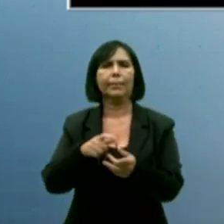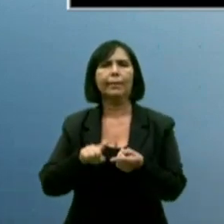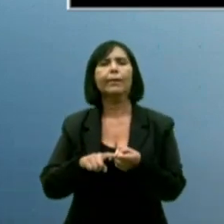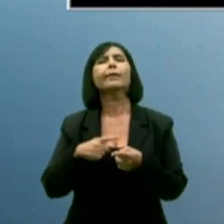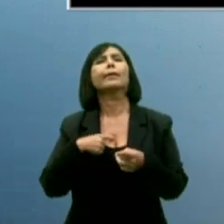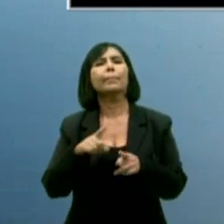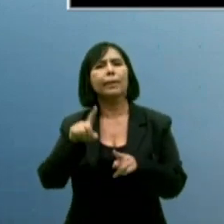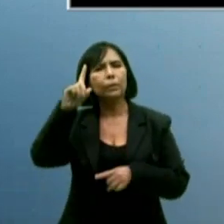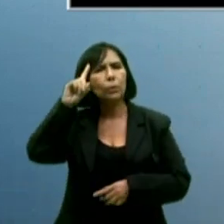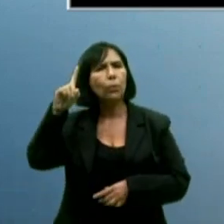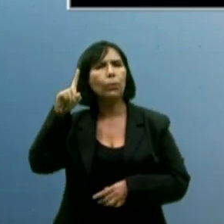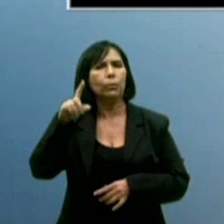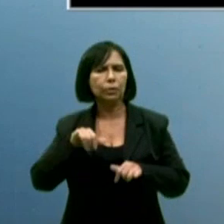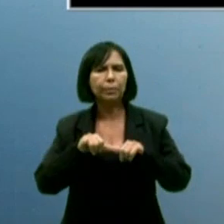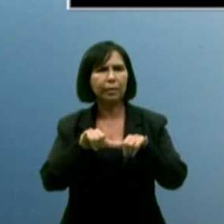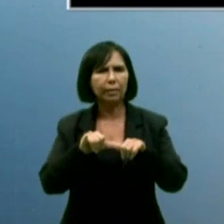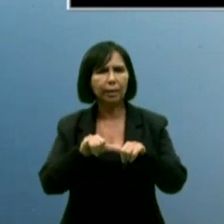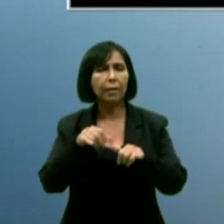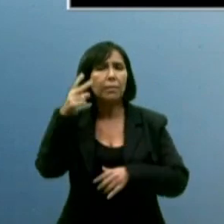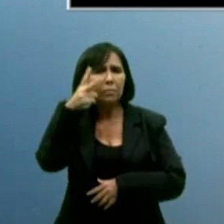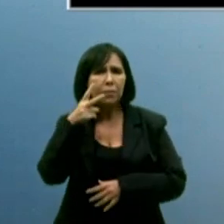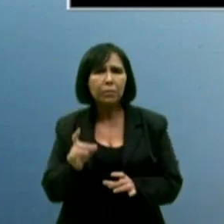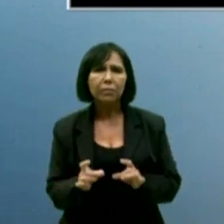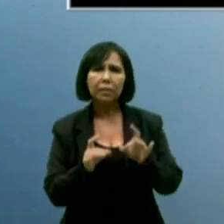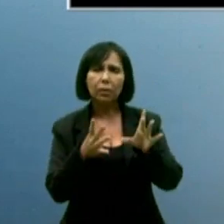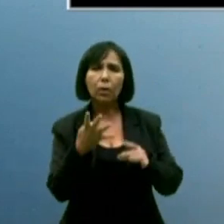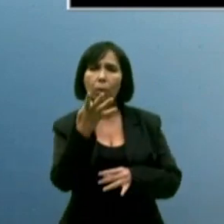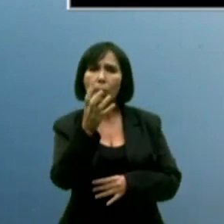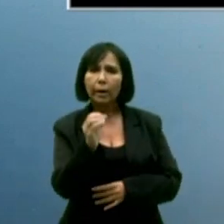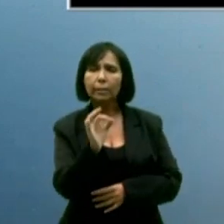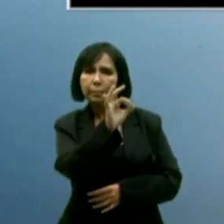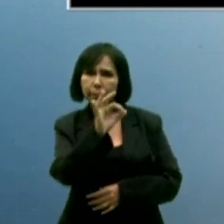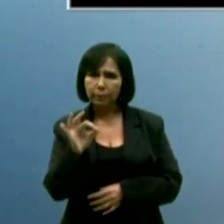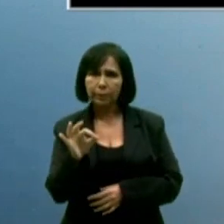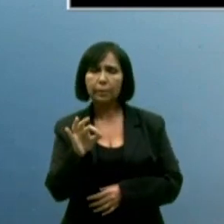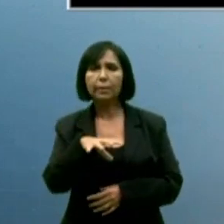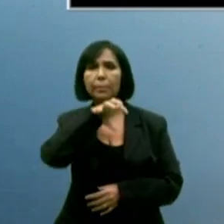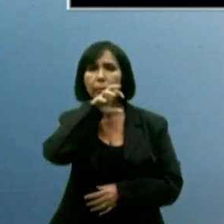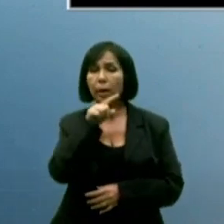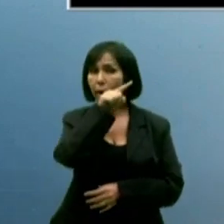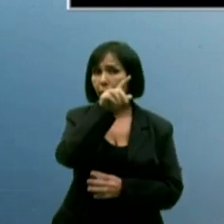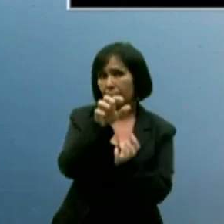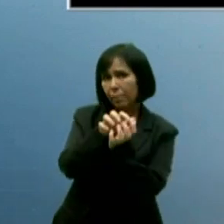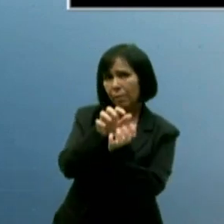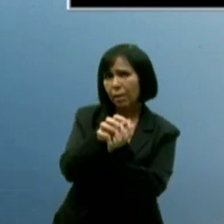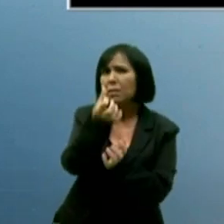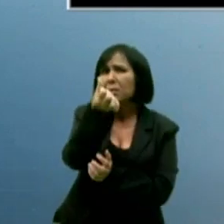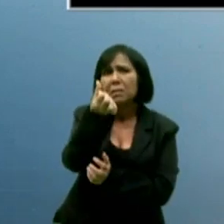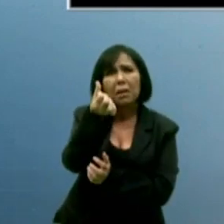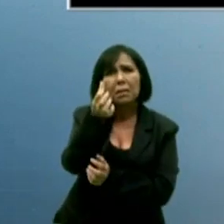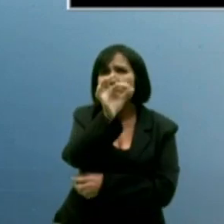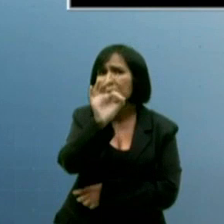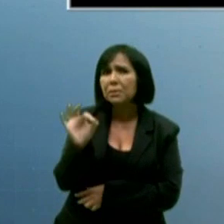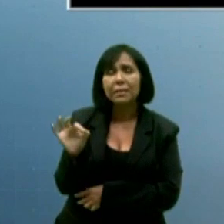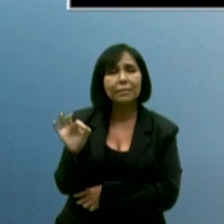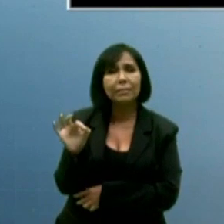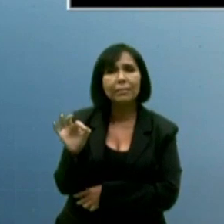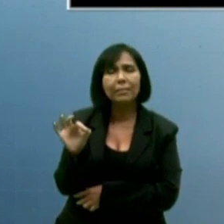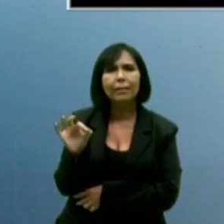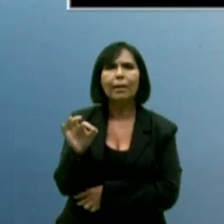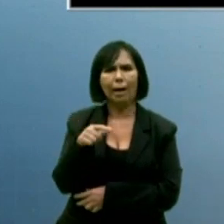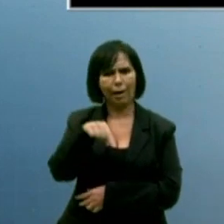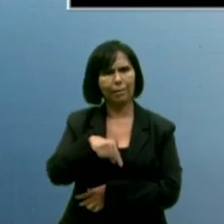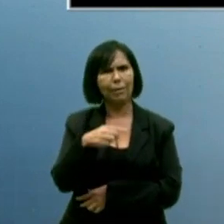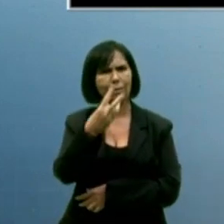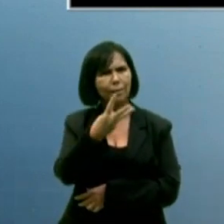supermercado, ele disse que para vender vinho, aqui ele paga 40% de imposto. Em Pernambuco, lá eles pagam 6%, 34% a